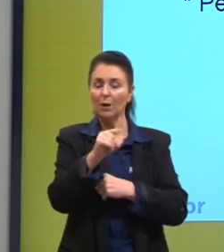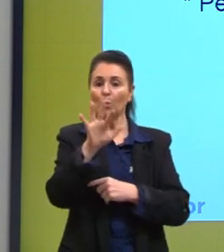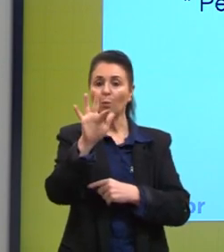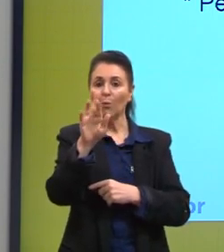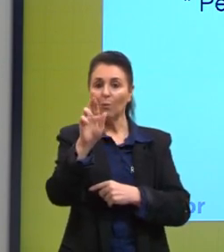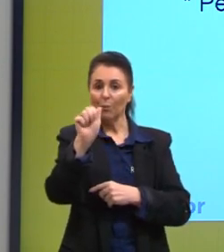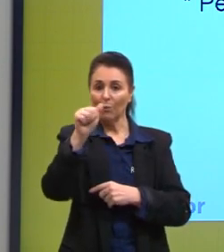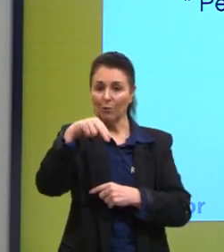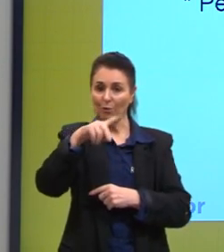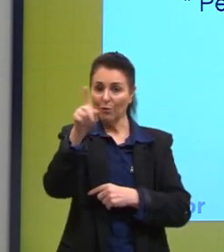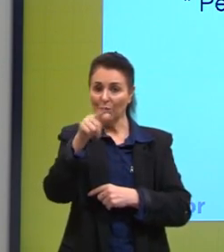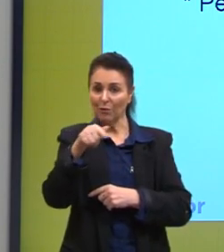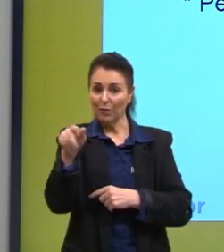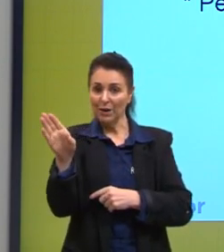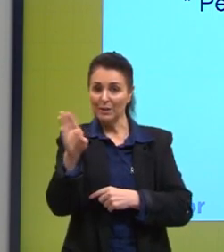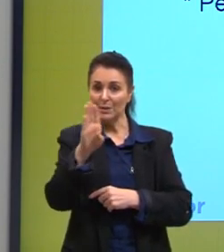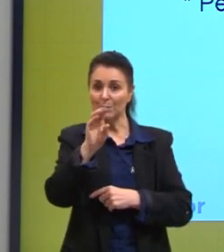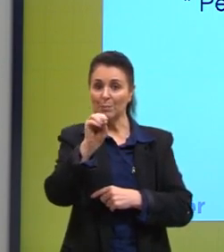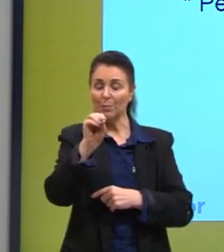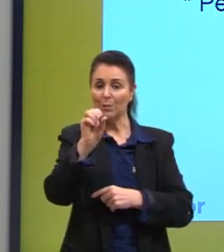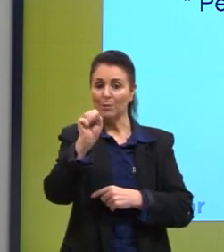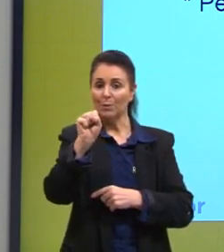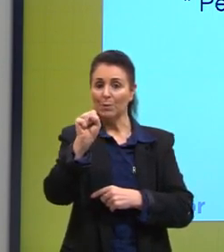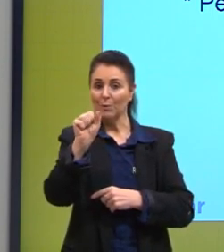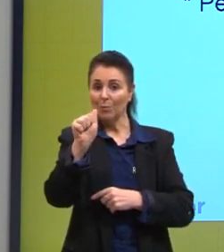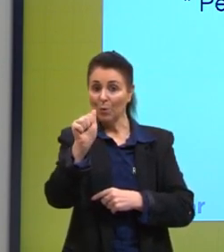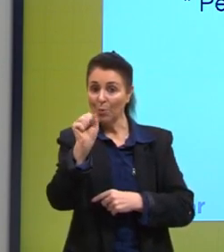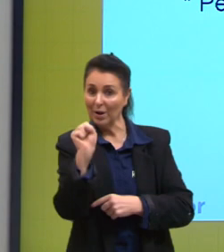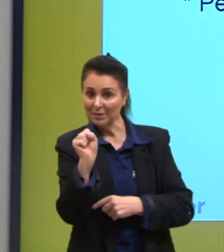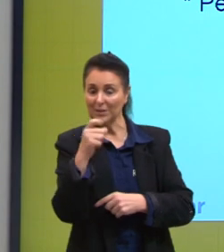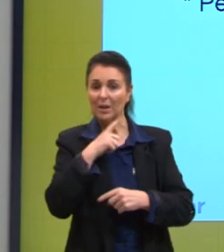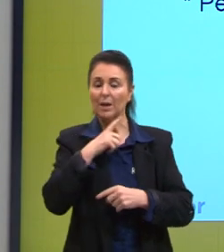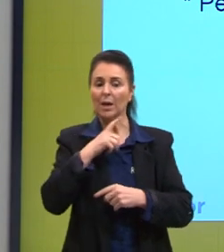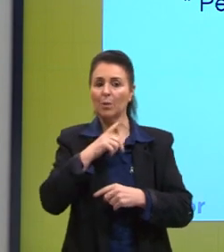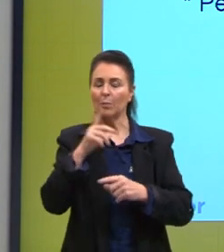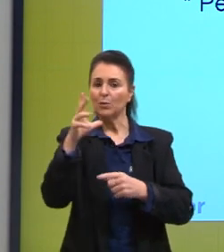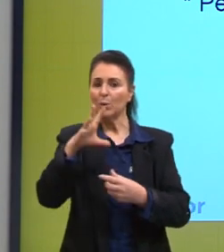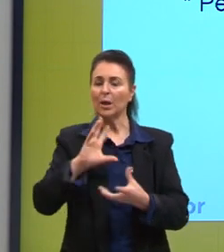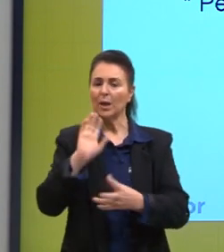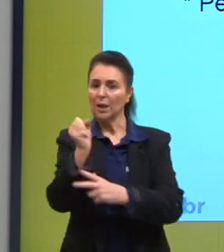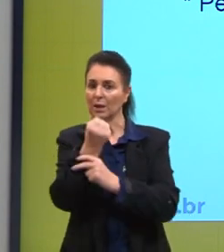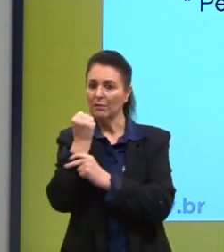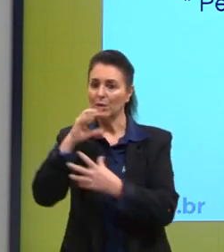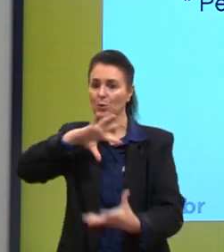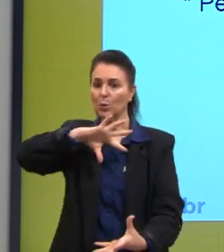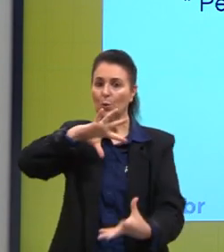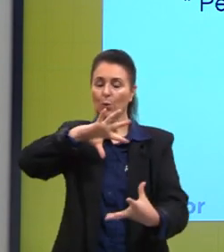Franz Boas. É o cara do relativismo cultural. É o camarada que, através das suas pesquisas,